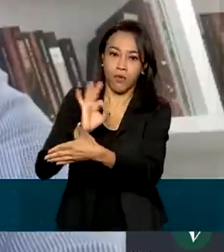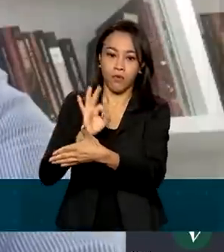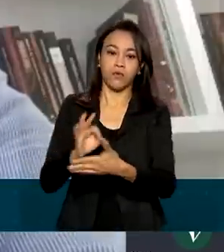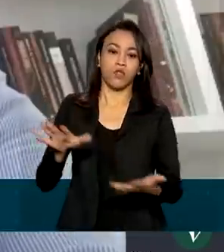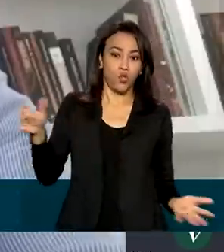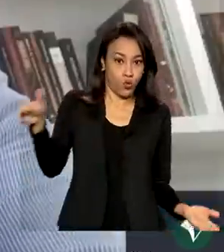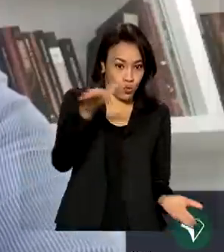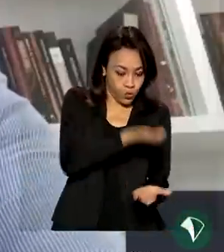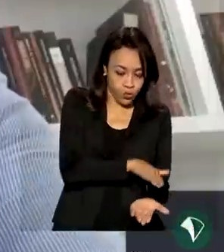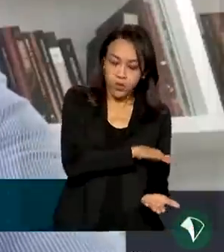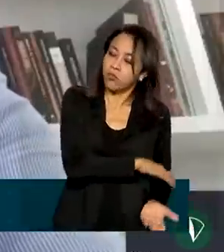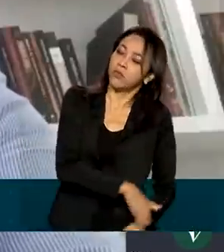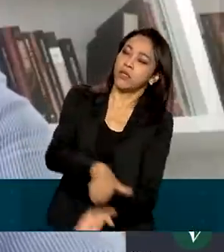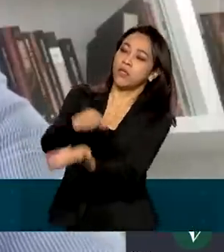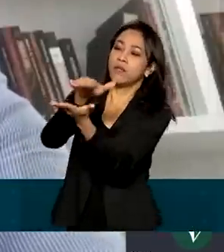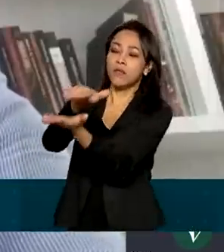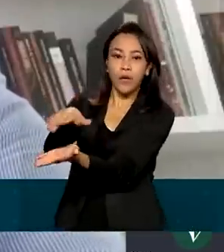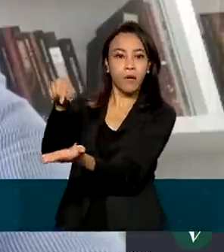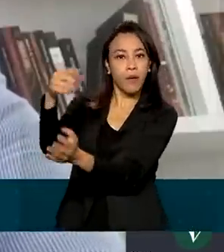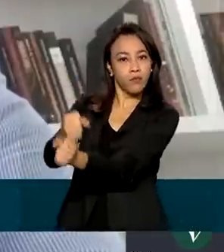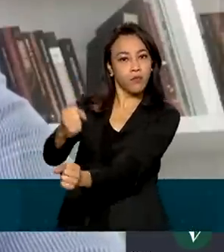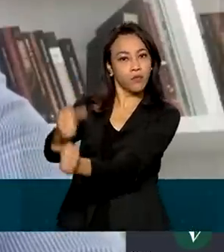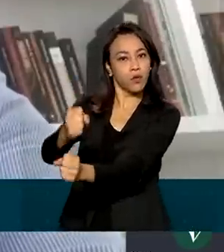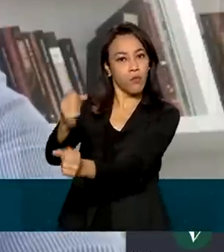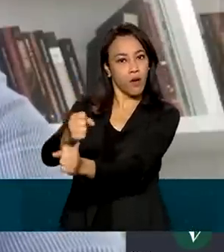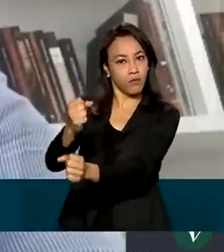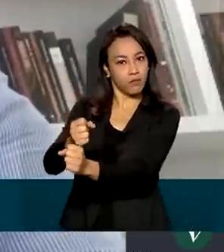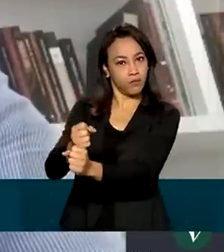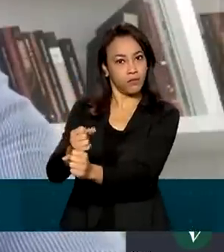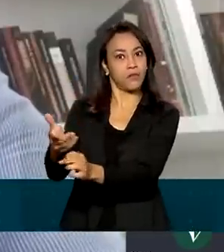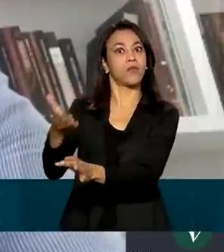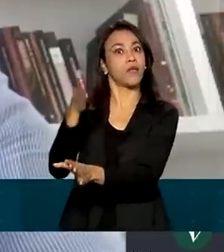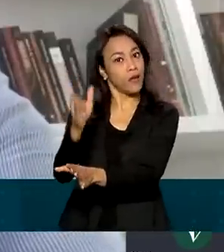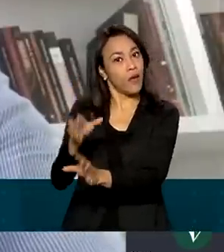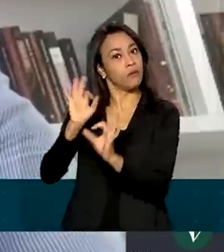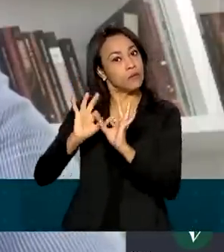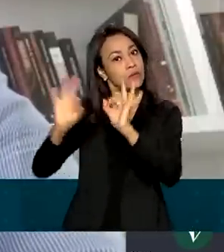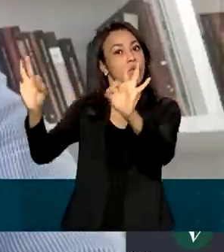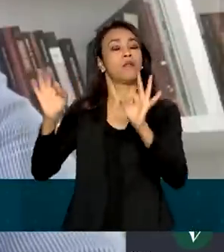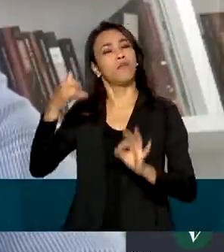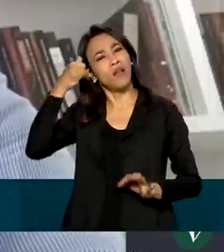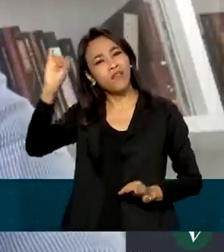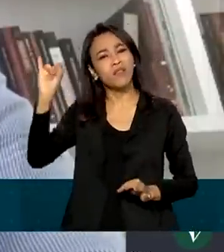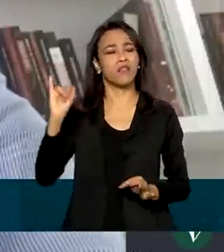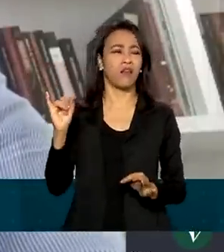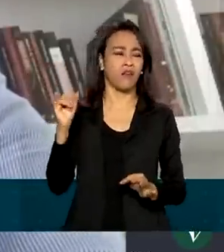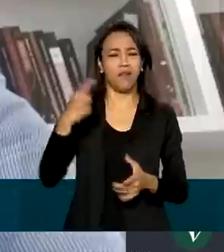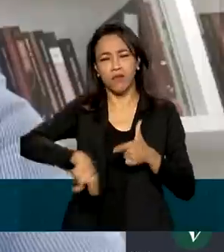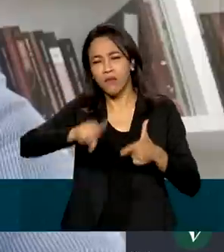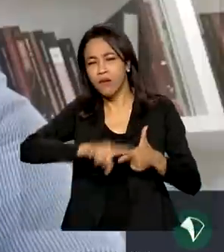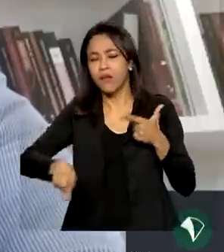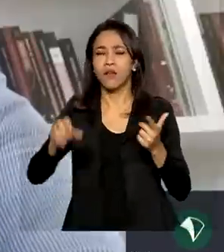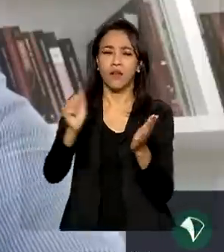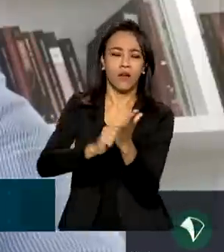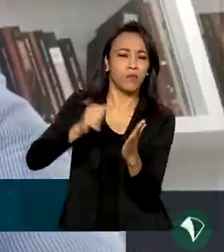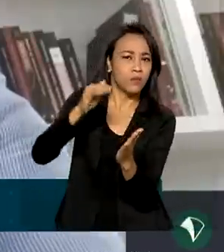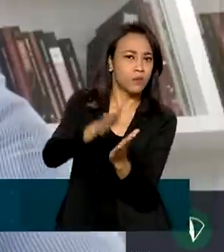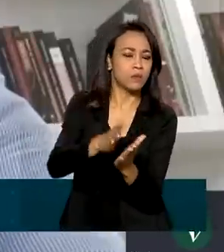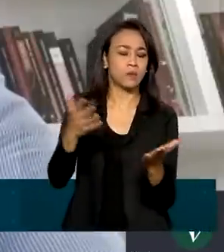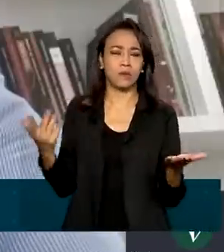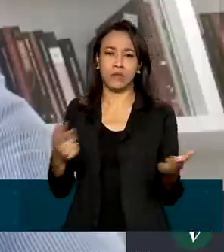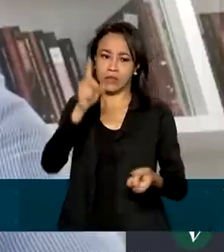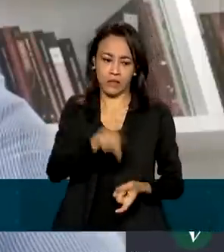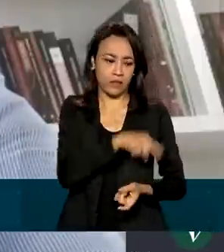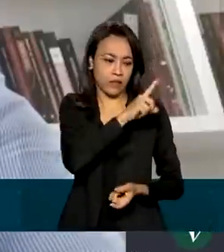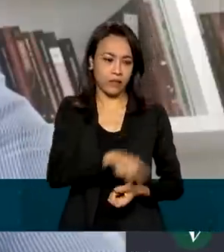tudo e levar para o seu contador de confiança para você fazer o quanto antes, que é o ideal para você evitar atropelos, multas, suspensão